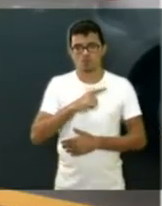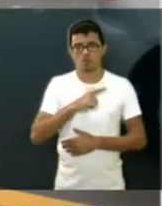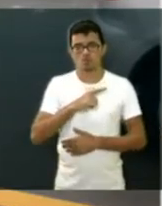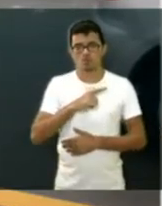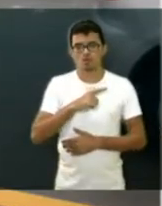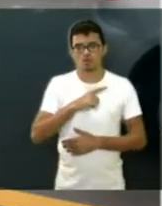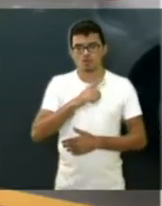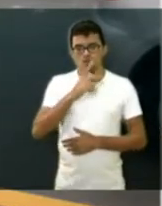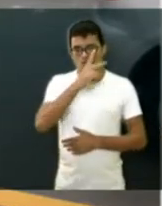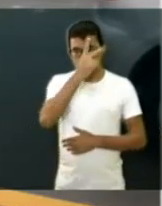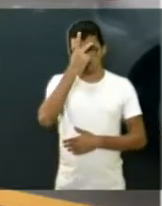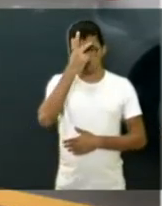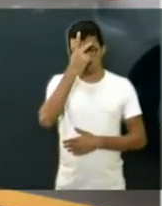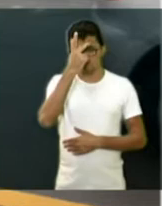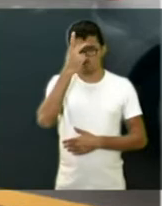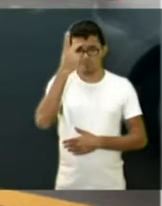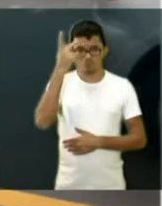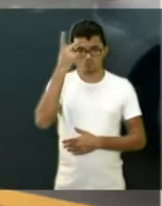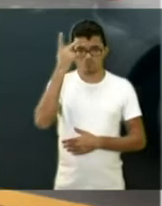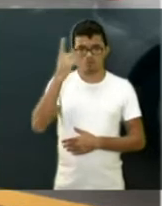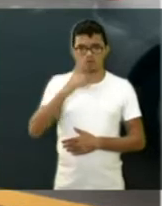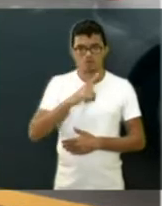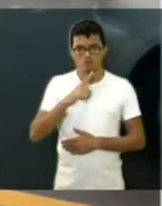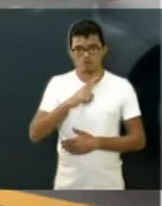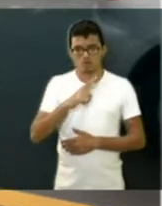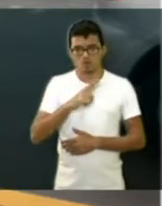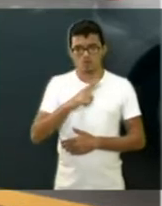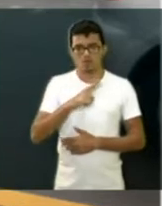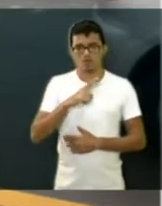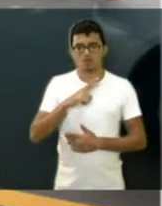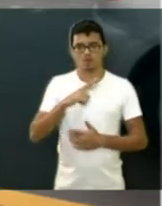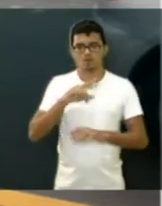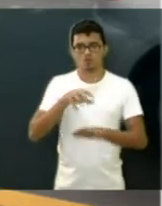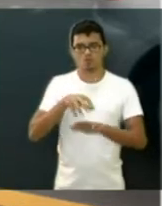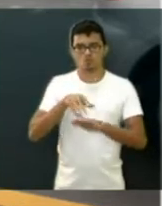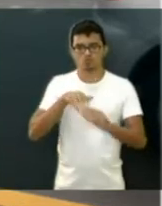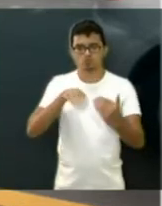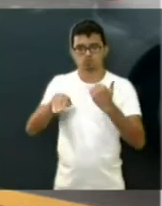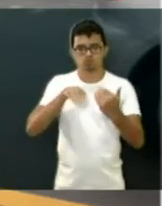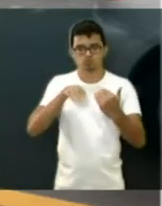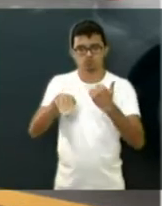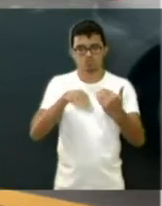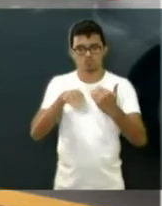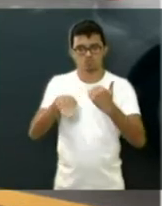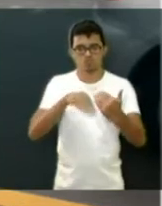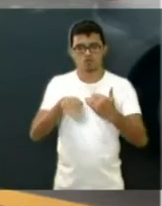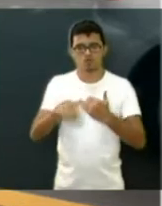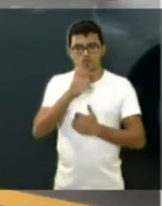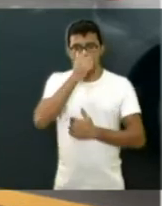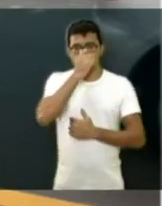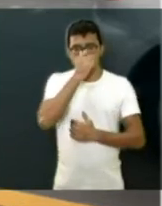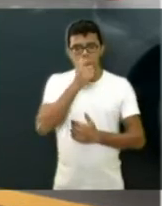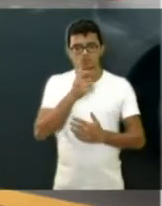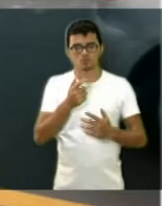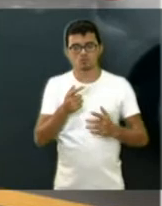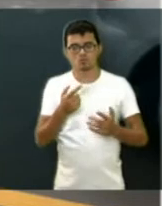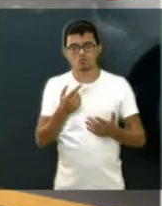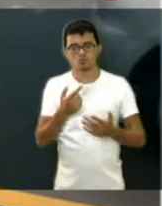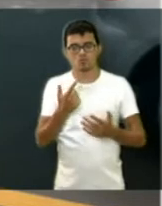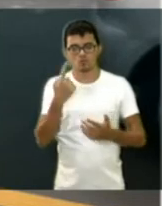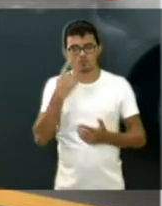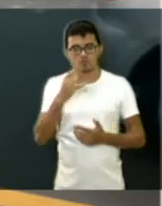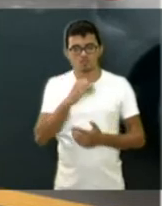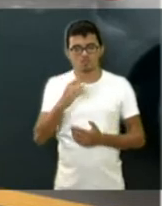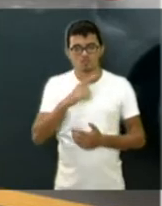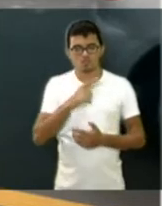dos motoqueiros, o trânsito lá, ou estudar, talvez, e colocar um radar